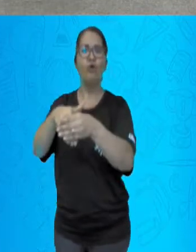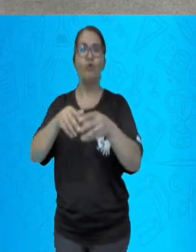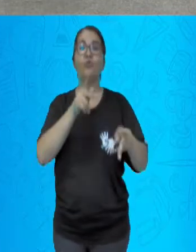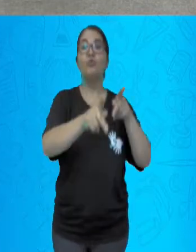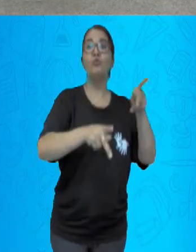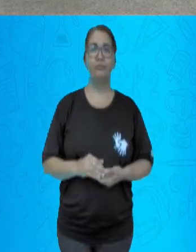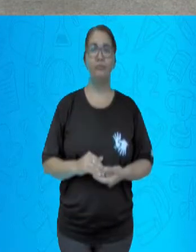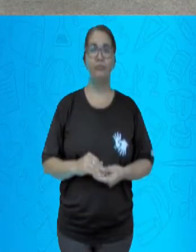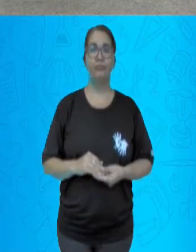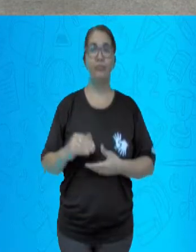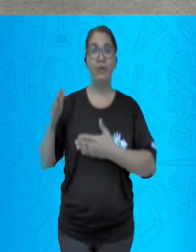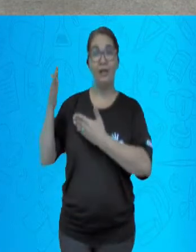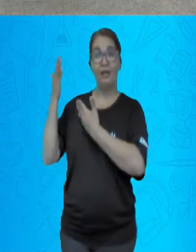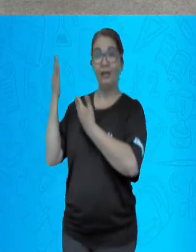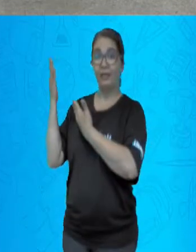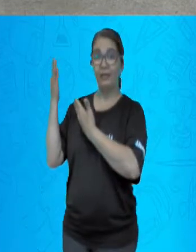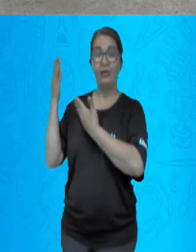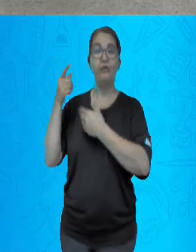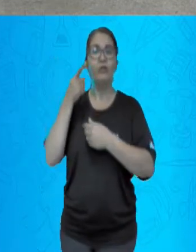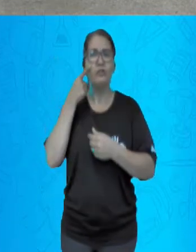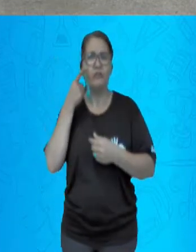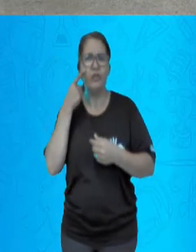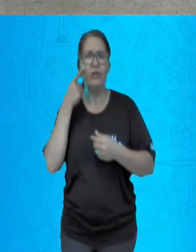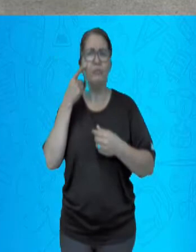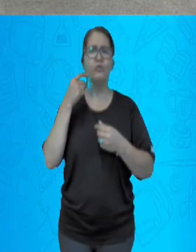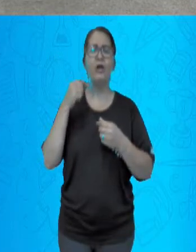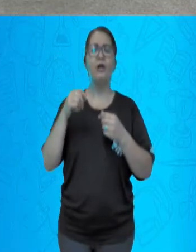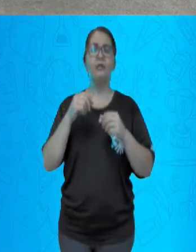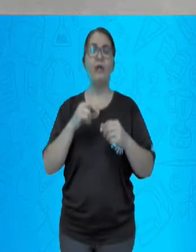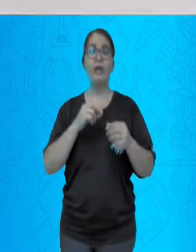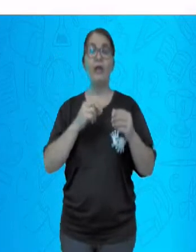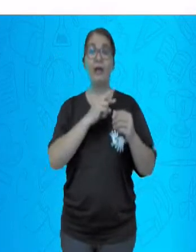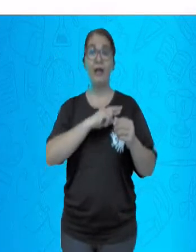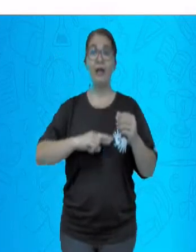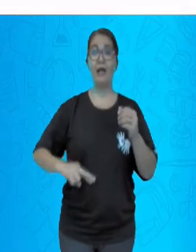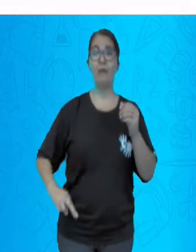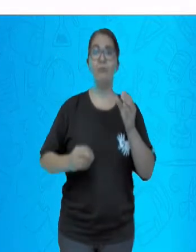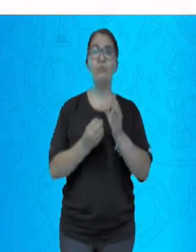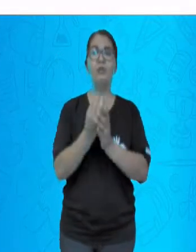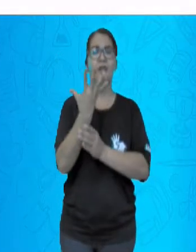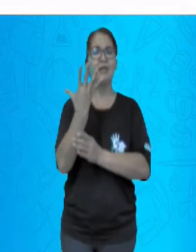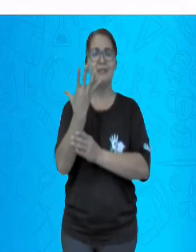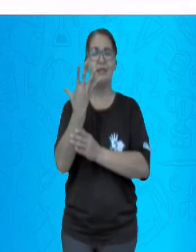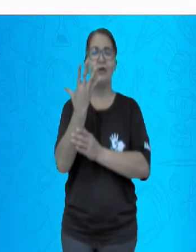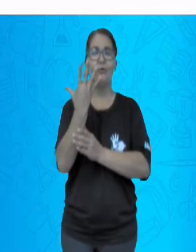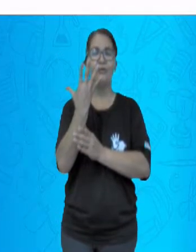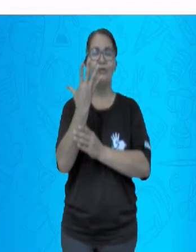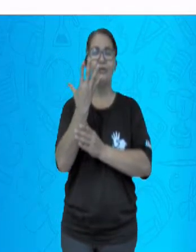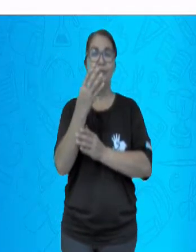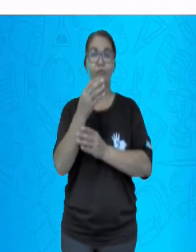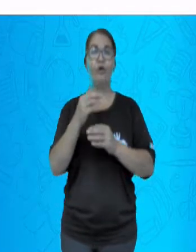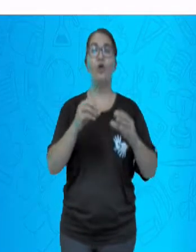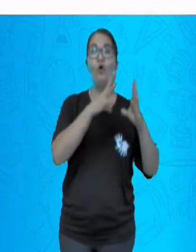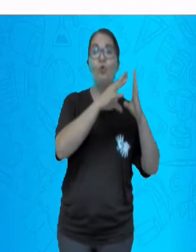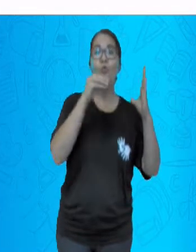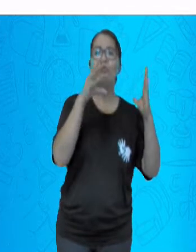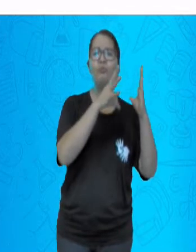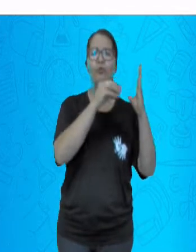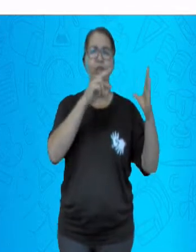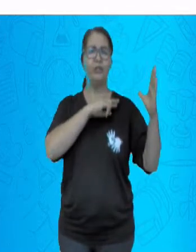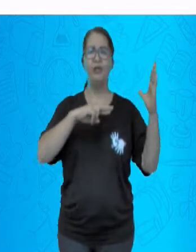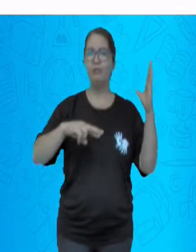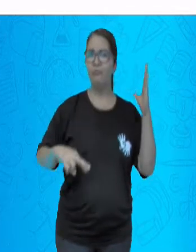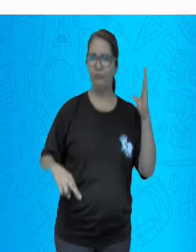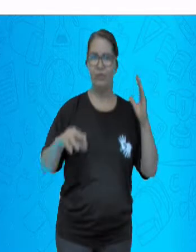e respeitado. Aqui podemos ver a instituição da república. É uma consolidação do modelo republicano,